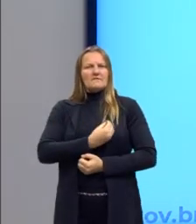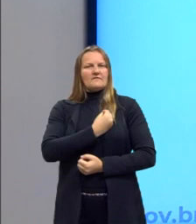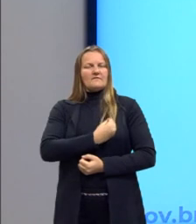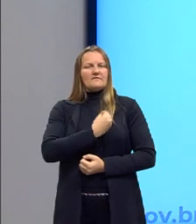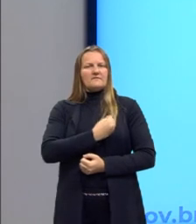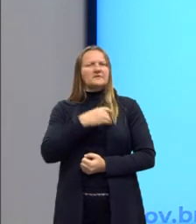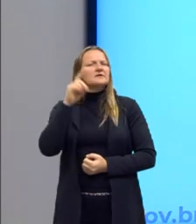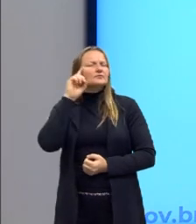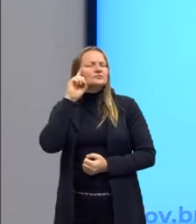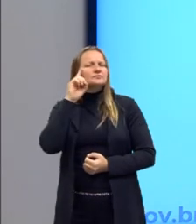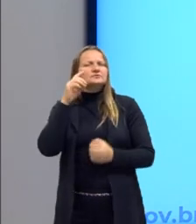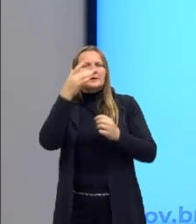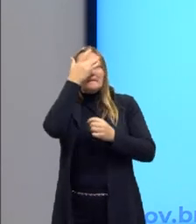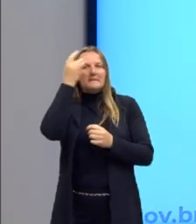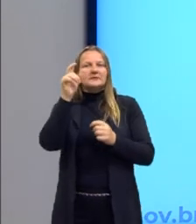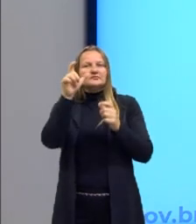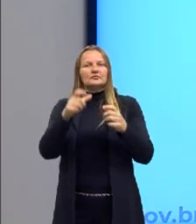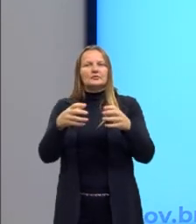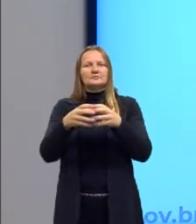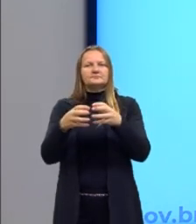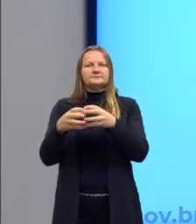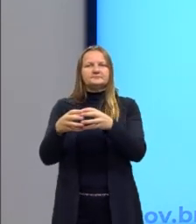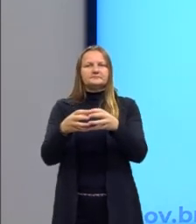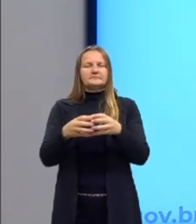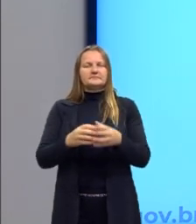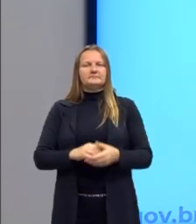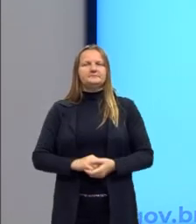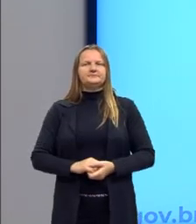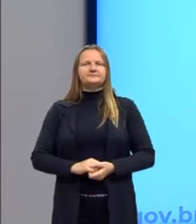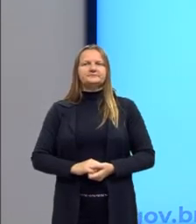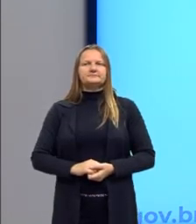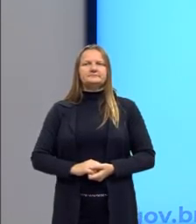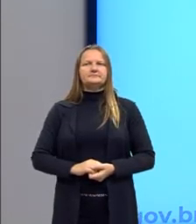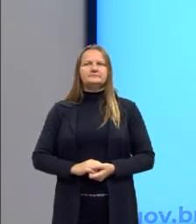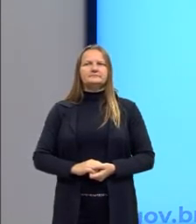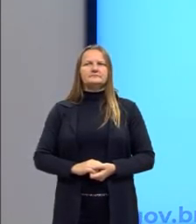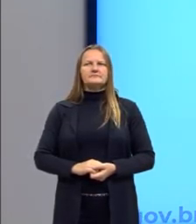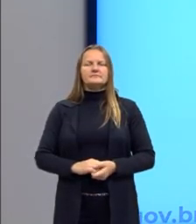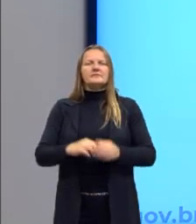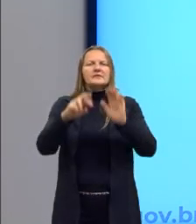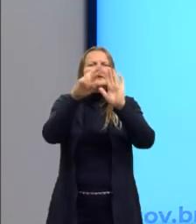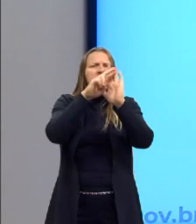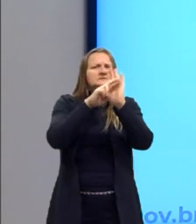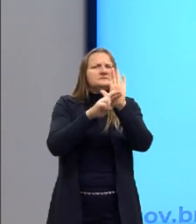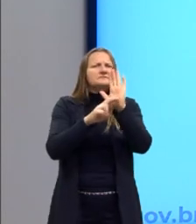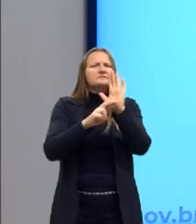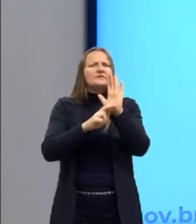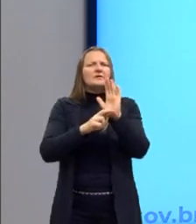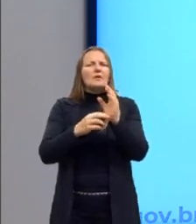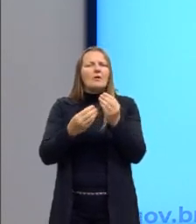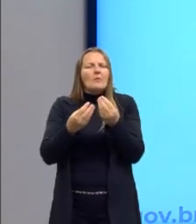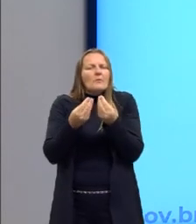cotidiana dos homens. Era todo momento. Disciplina como docilização dos corpos.